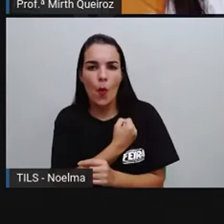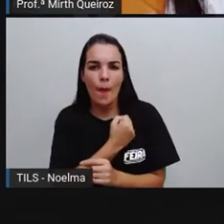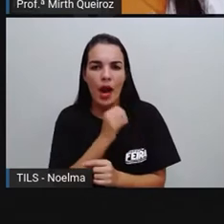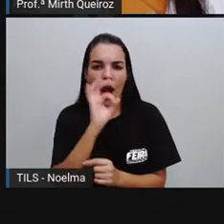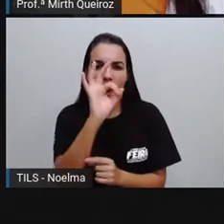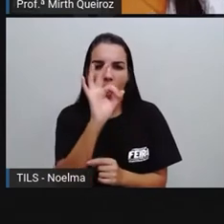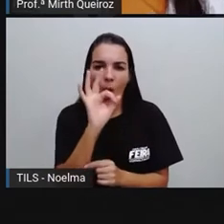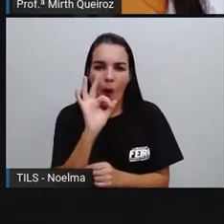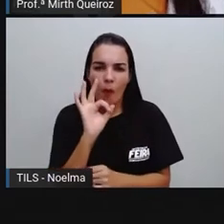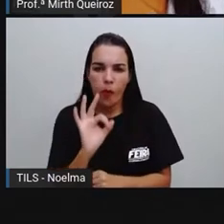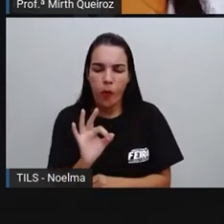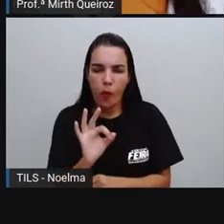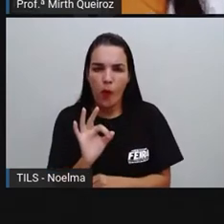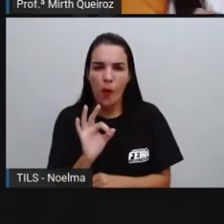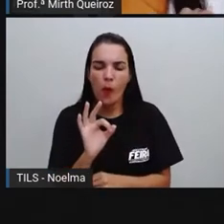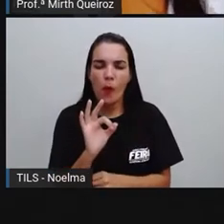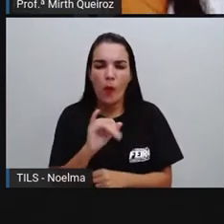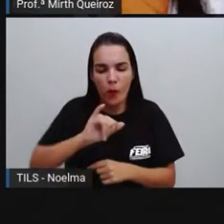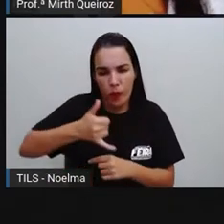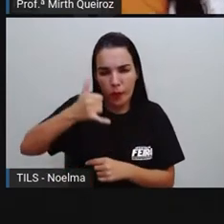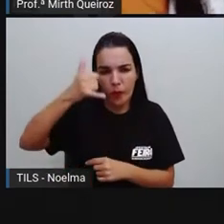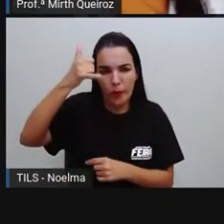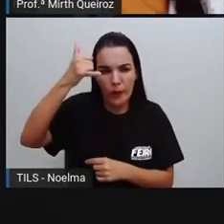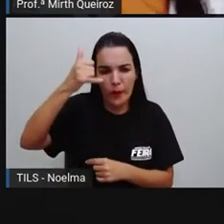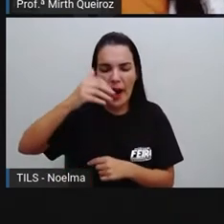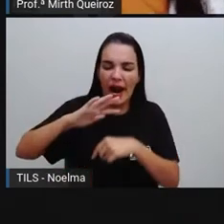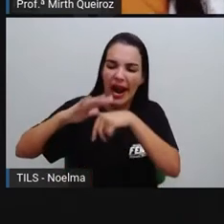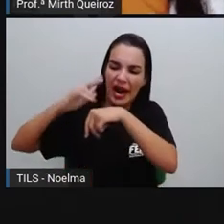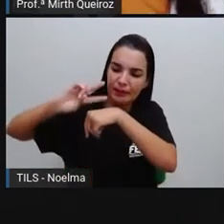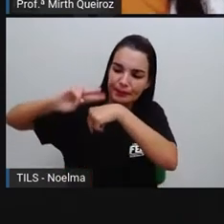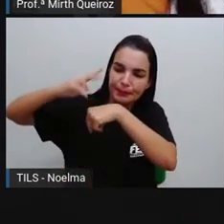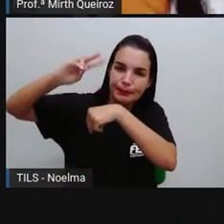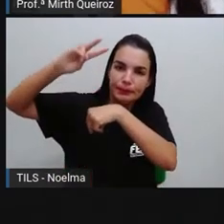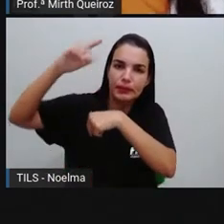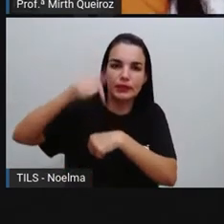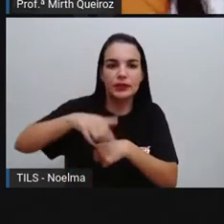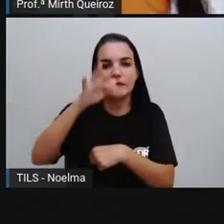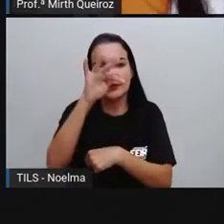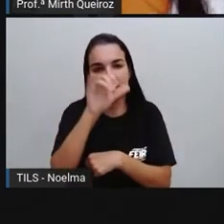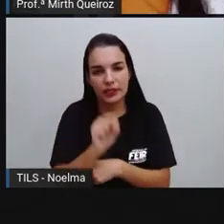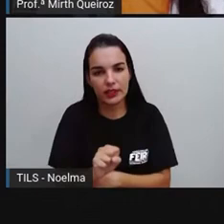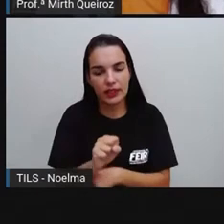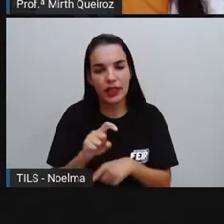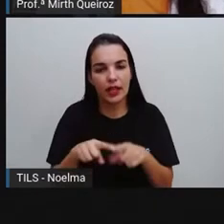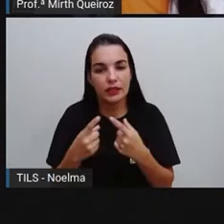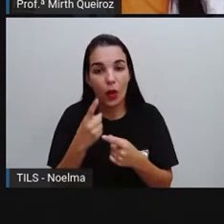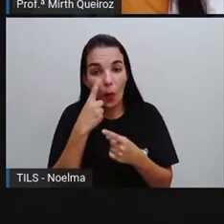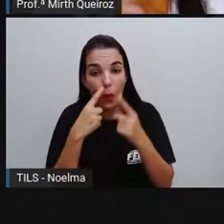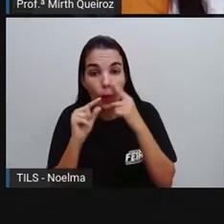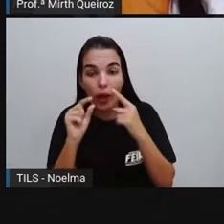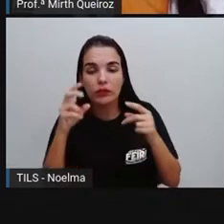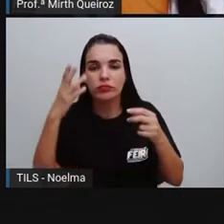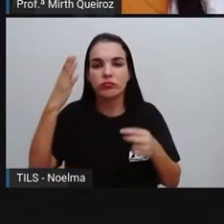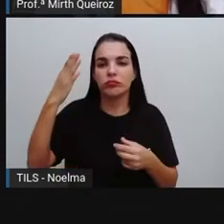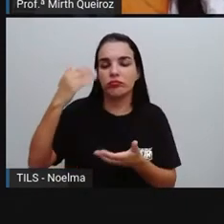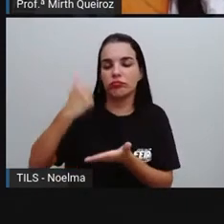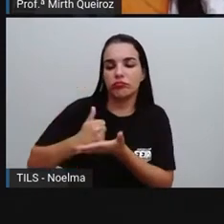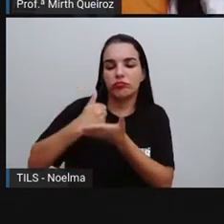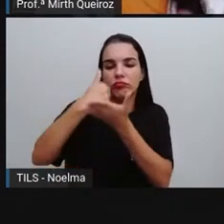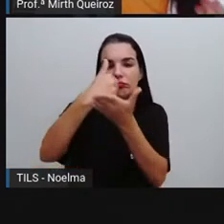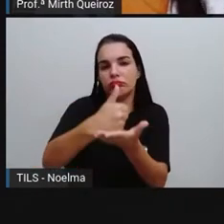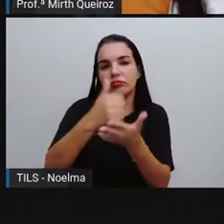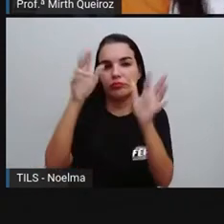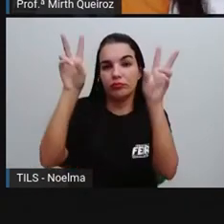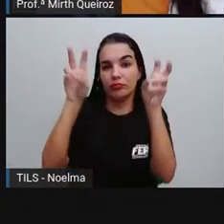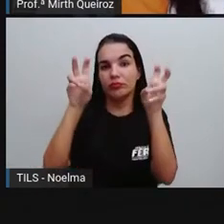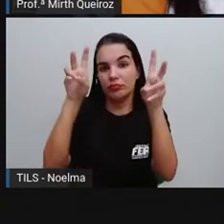crescem em Feira de Santana. Com um subtítulo, a gente poderia colocar ali. Porque ele vai complementar o título principal.